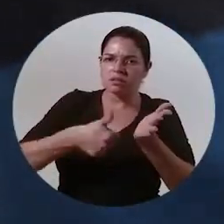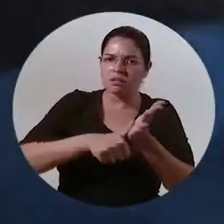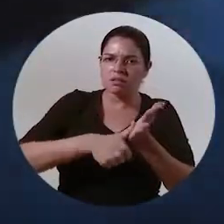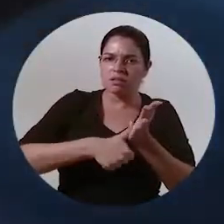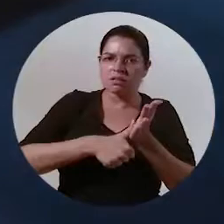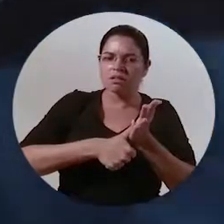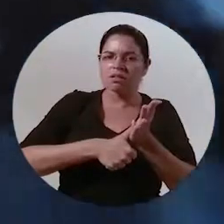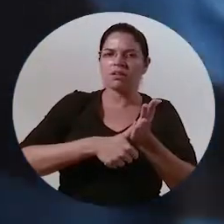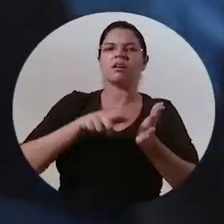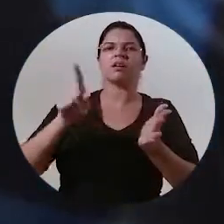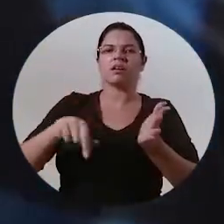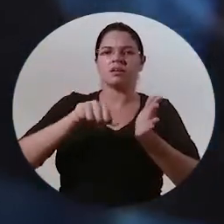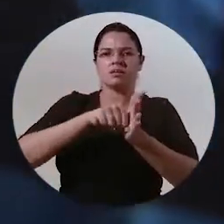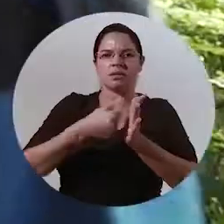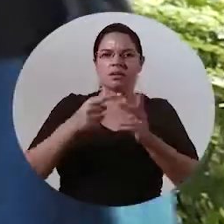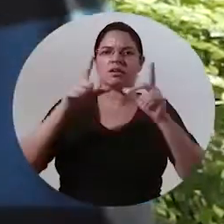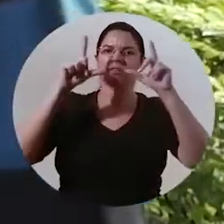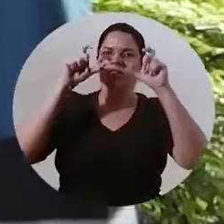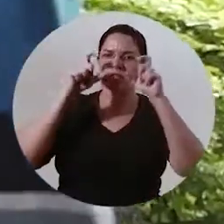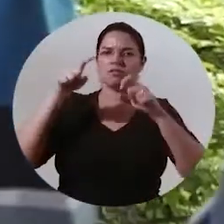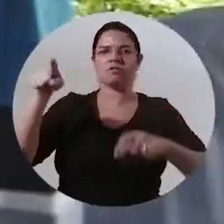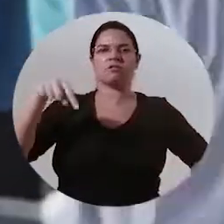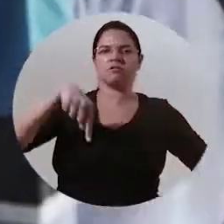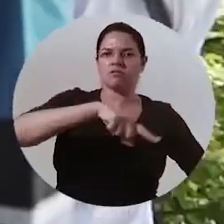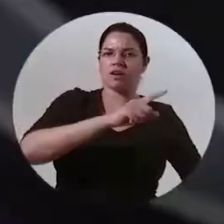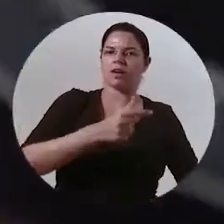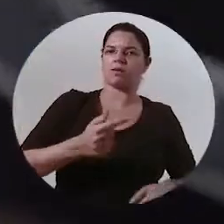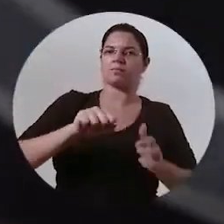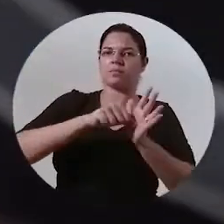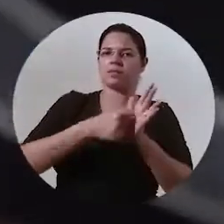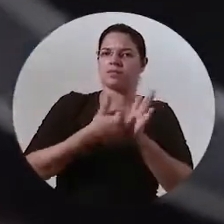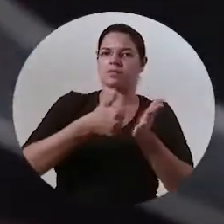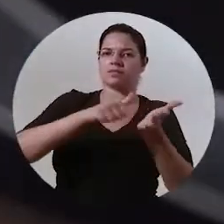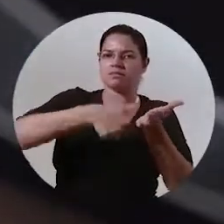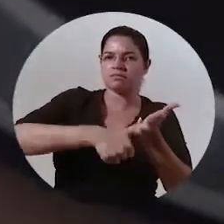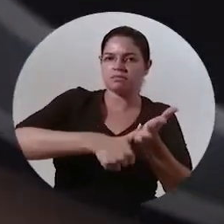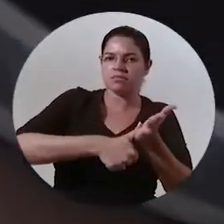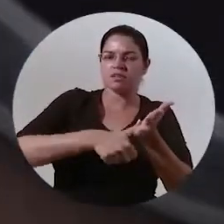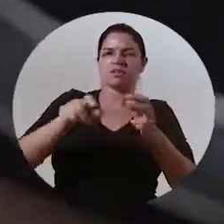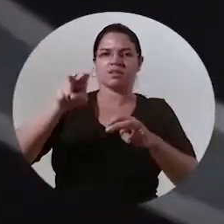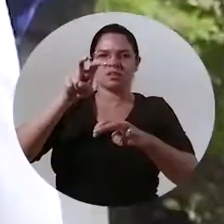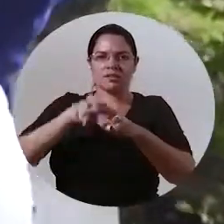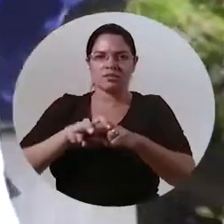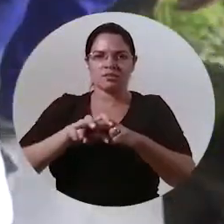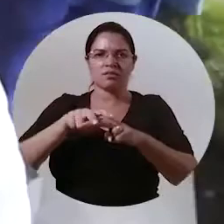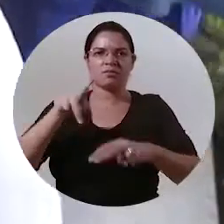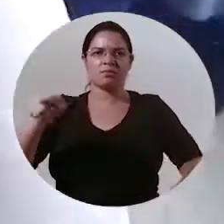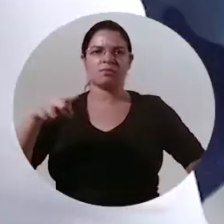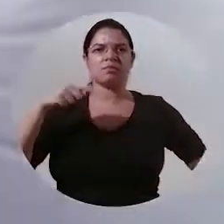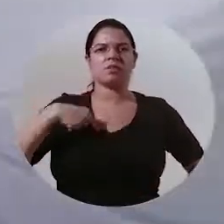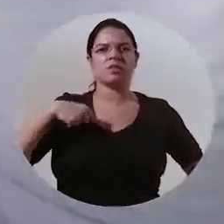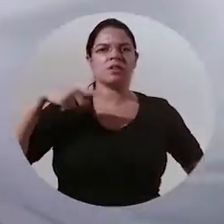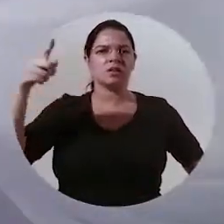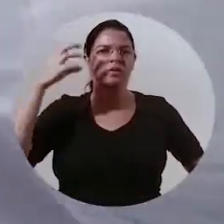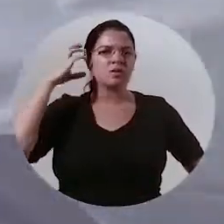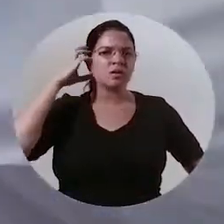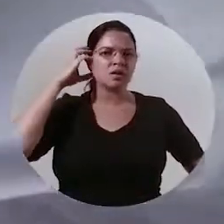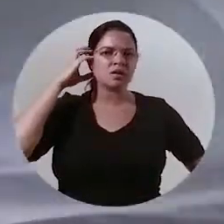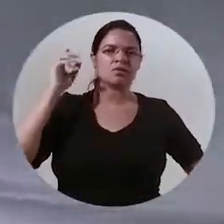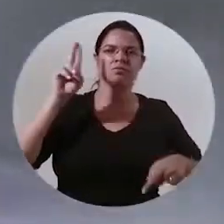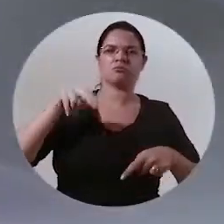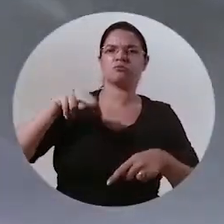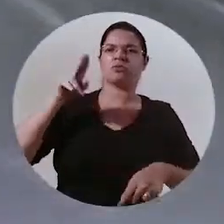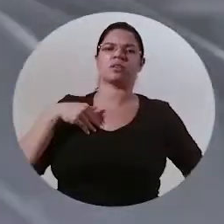né? É a primeira vez que você faz identidade ou assim? O vai fazer a foto e aí o senhor vai fazer a primeira vida a identidade do senhor Veja a irmã mas gente vai